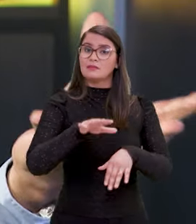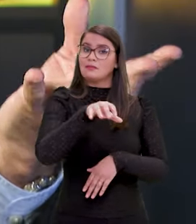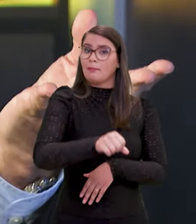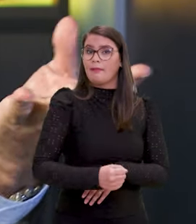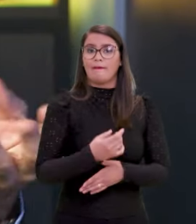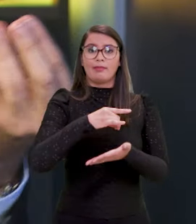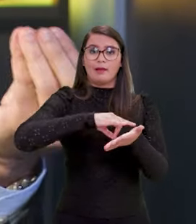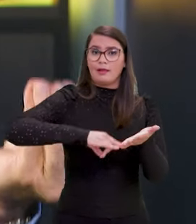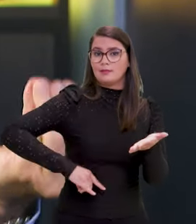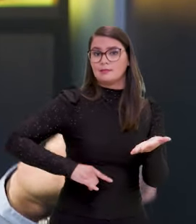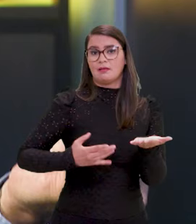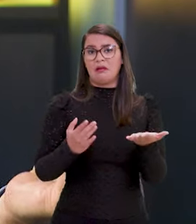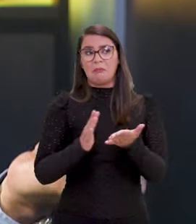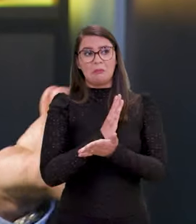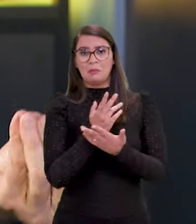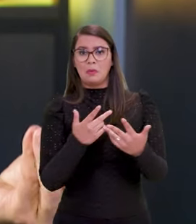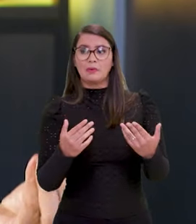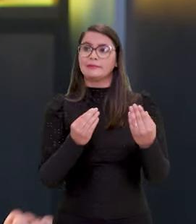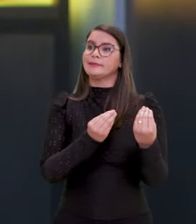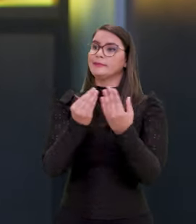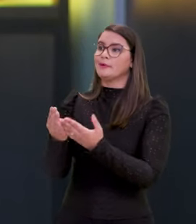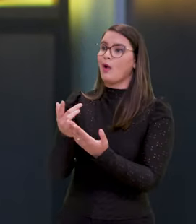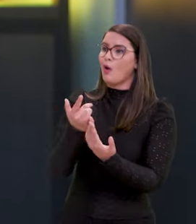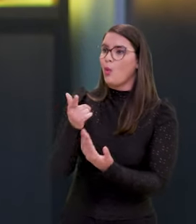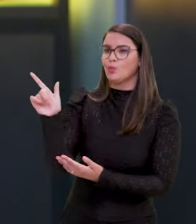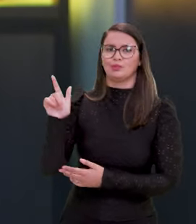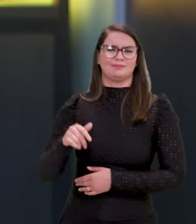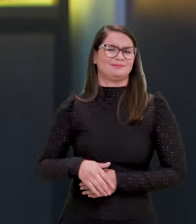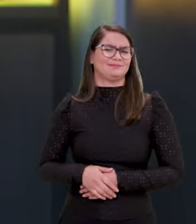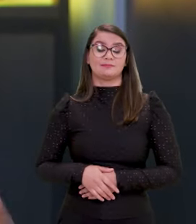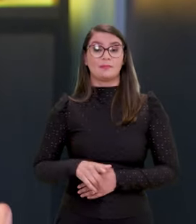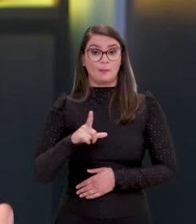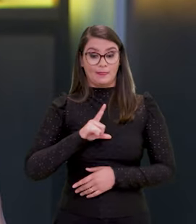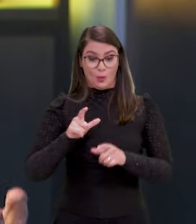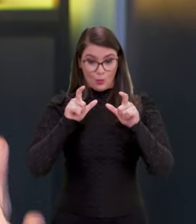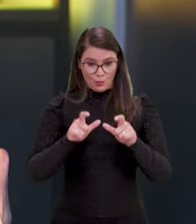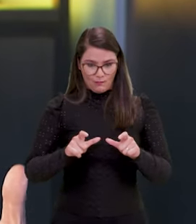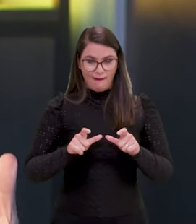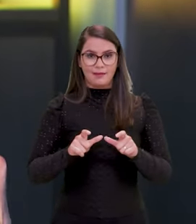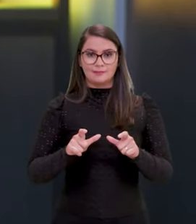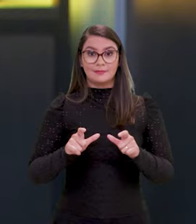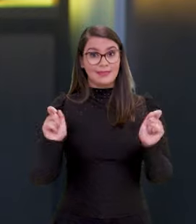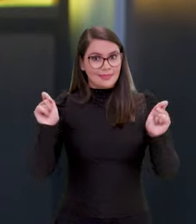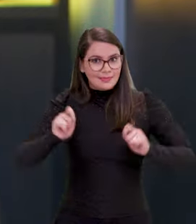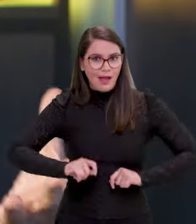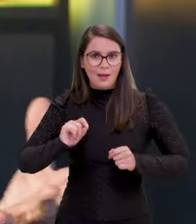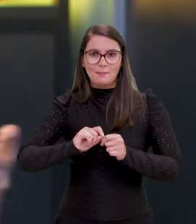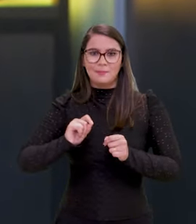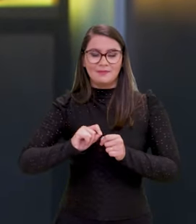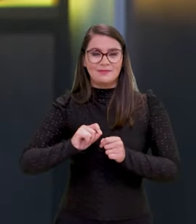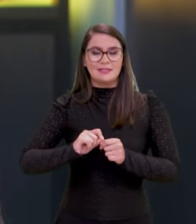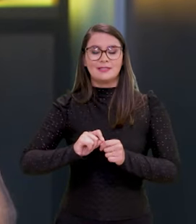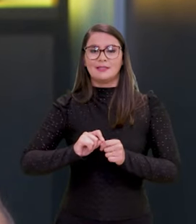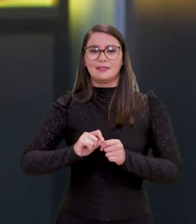pegar uma declaração de alguma questão e entregar para um outro órgão. Então, quando a gente tem um instrumento que permite que a pessoa faça esse